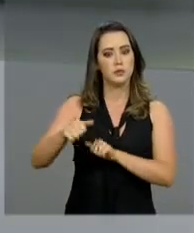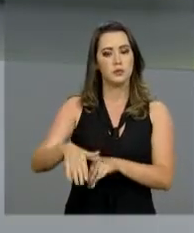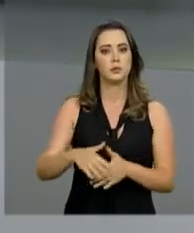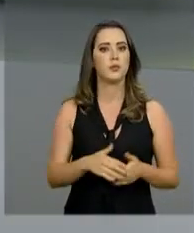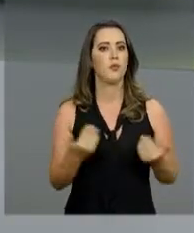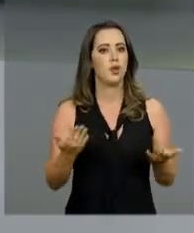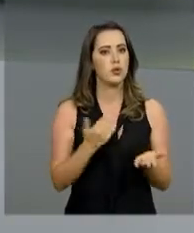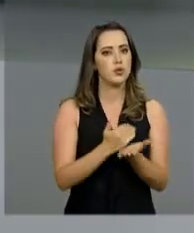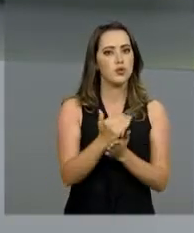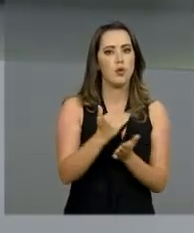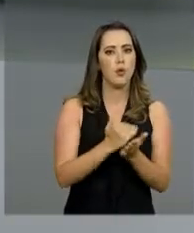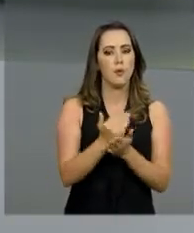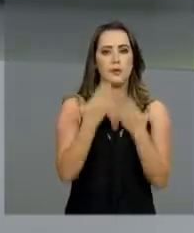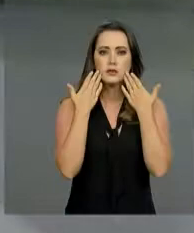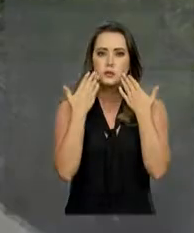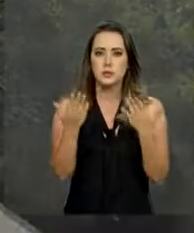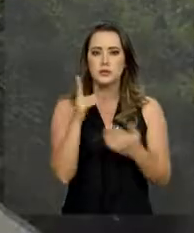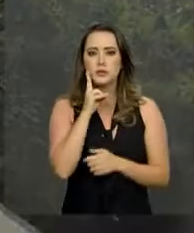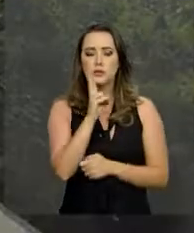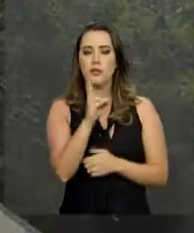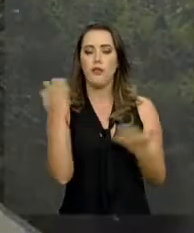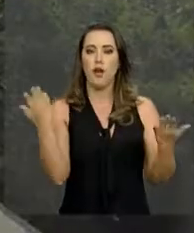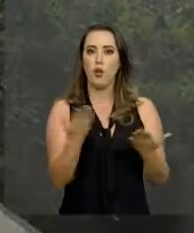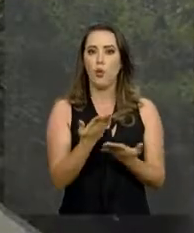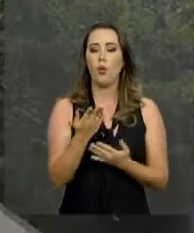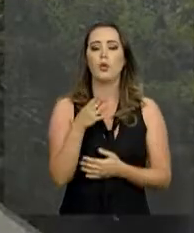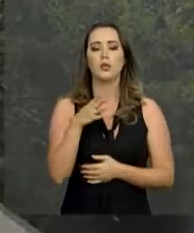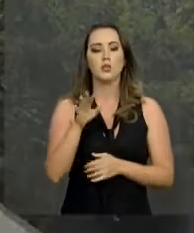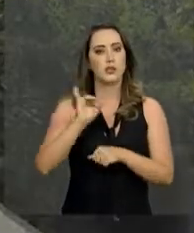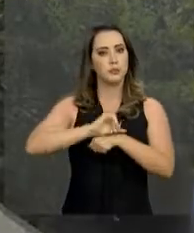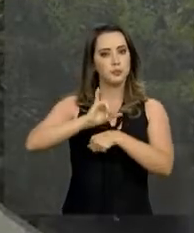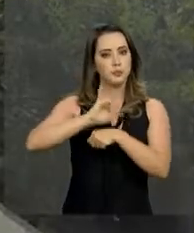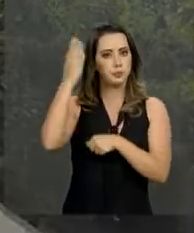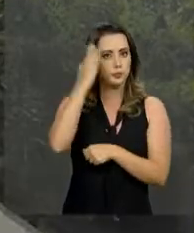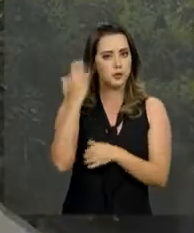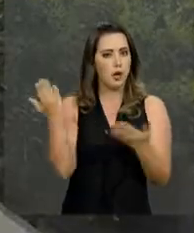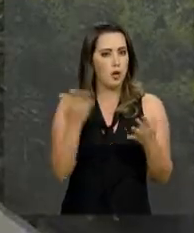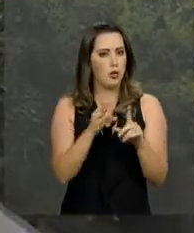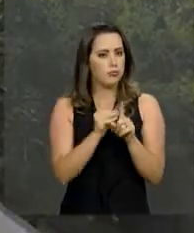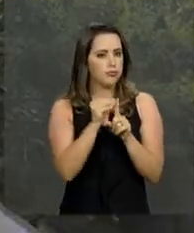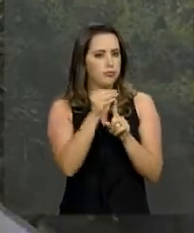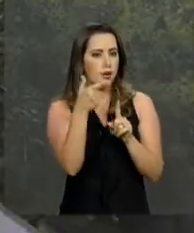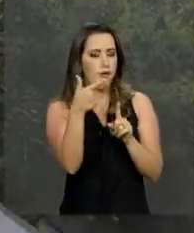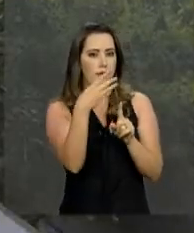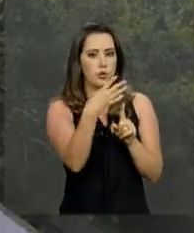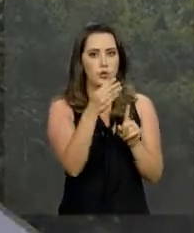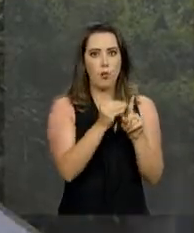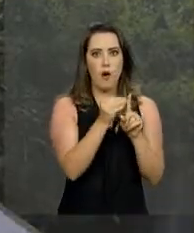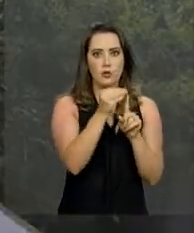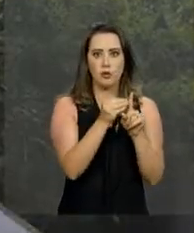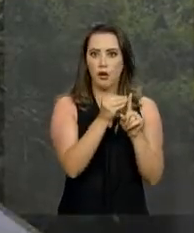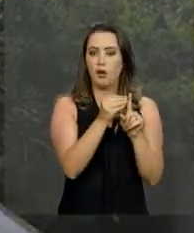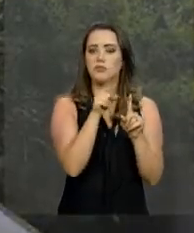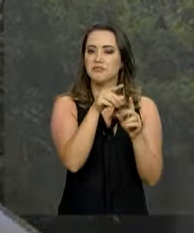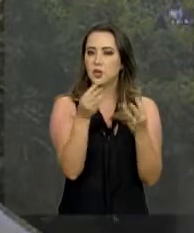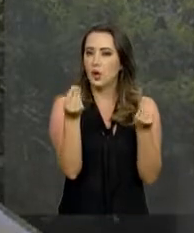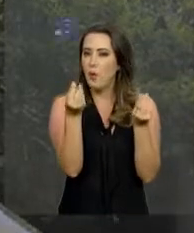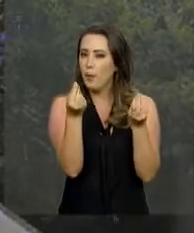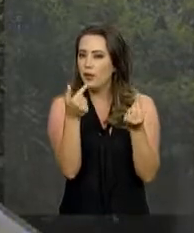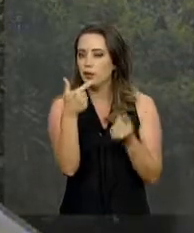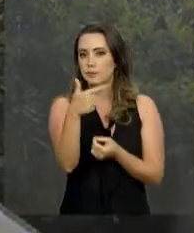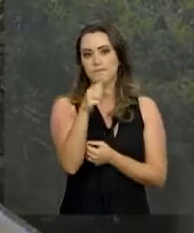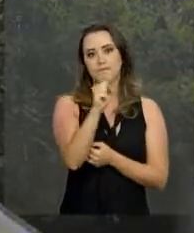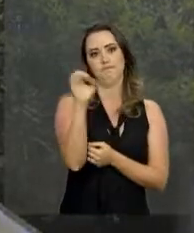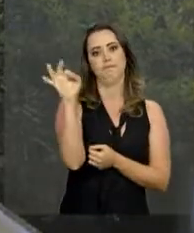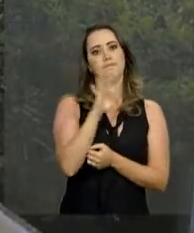E a gente abre esta edição com imagens ao vivo da capital federal. Neste momento a temperatura é de 24 graus e a umidade do ar